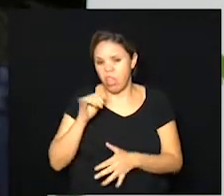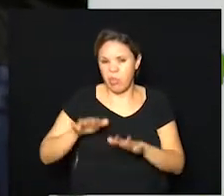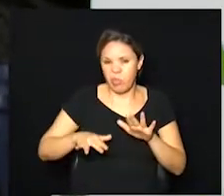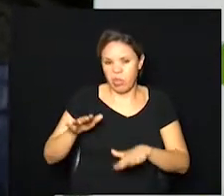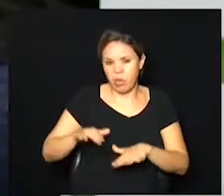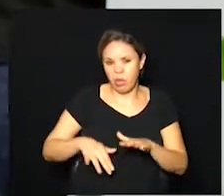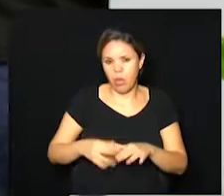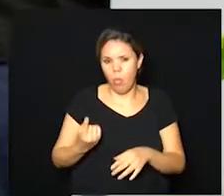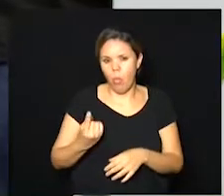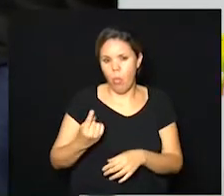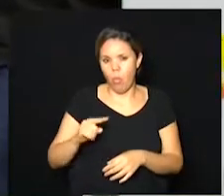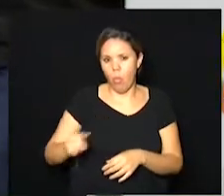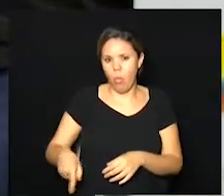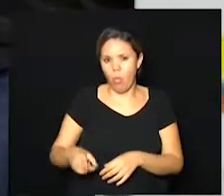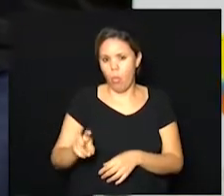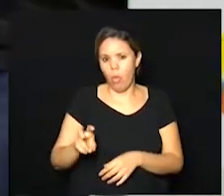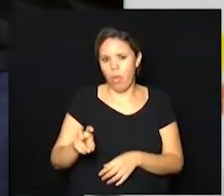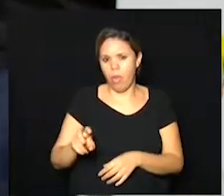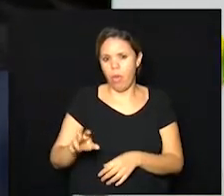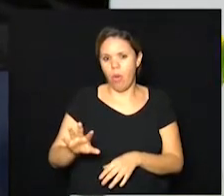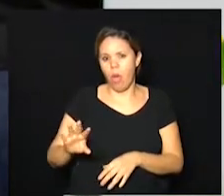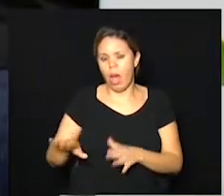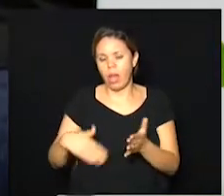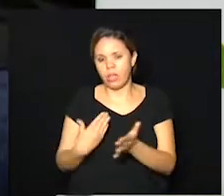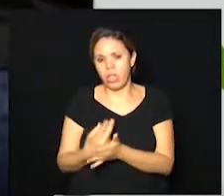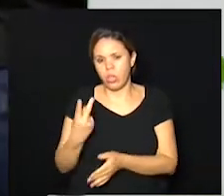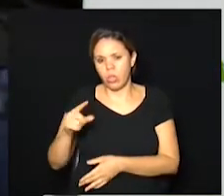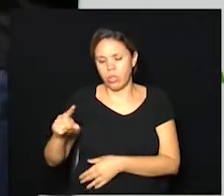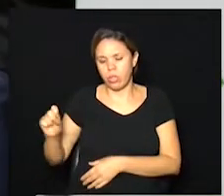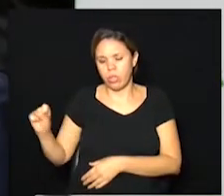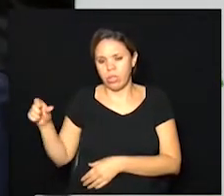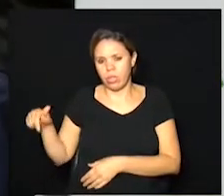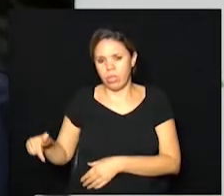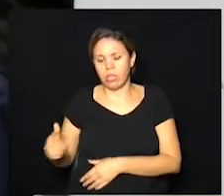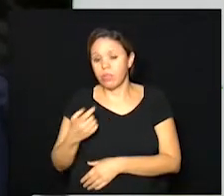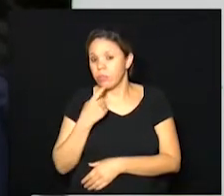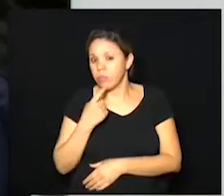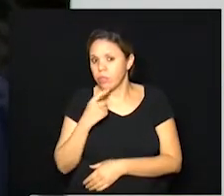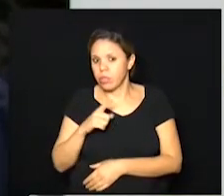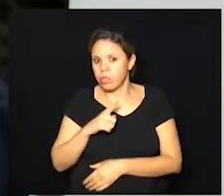de 1,5% até 2,87% então em Campinas nós temos